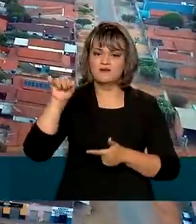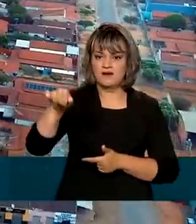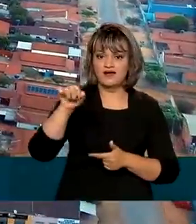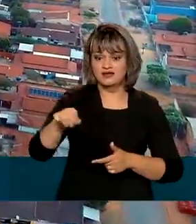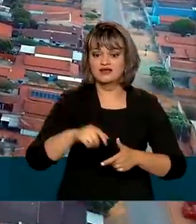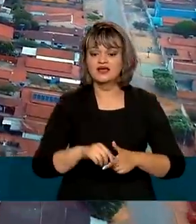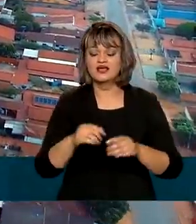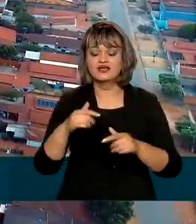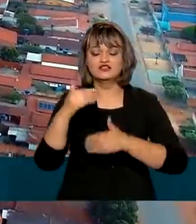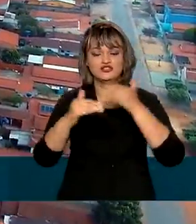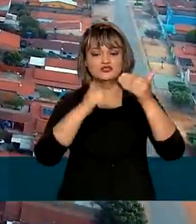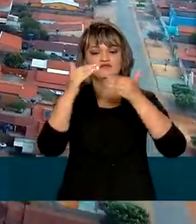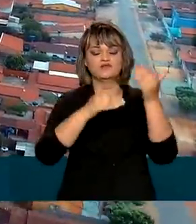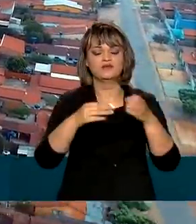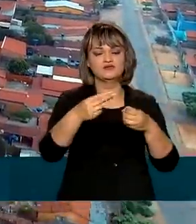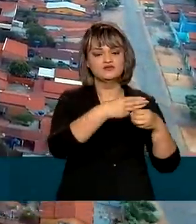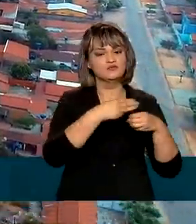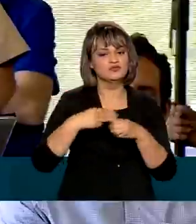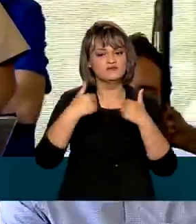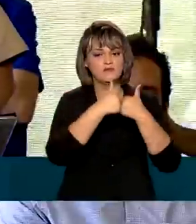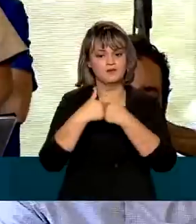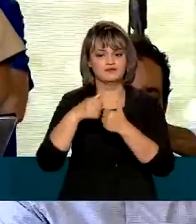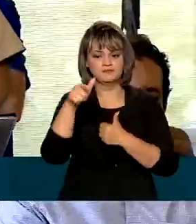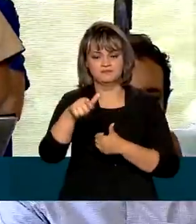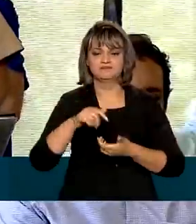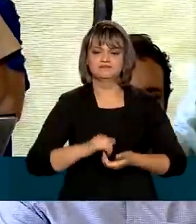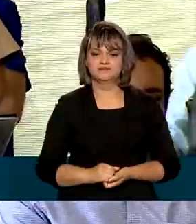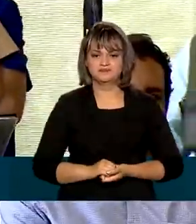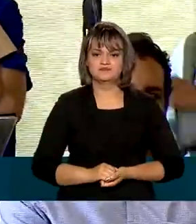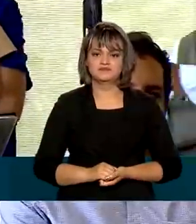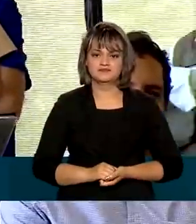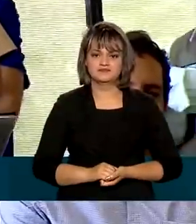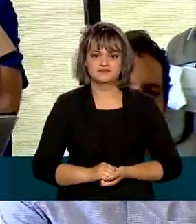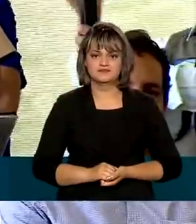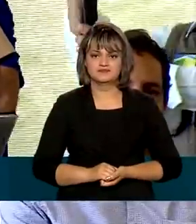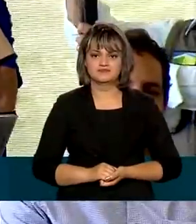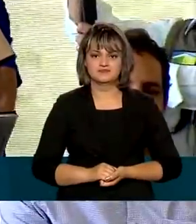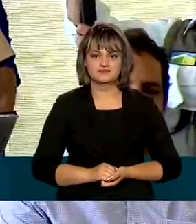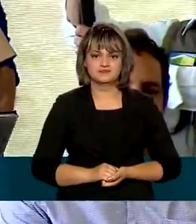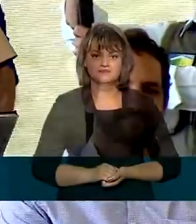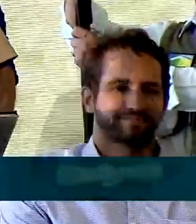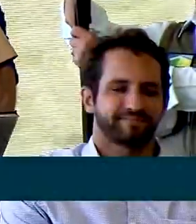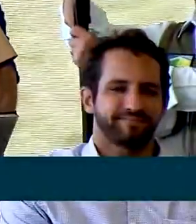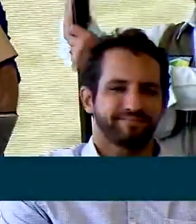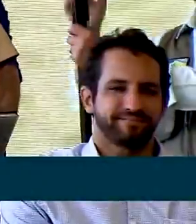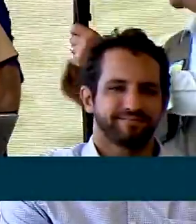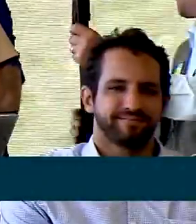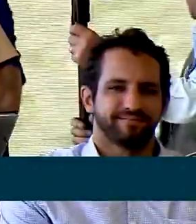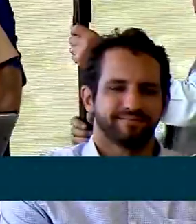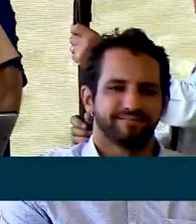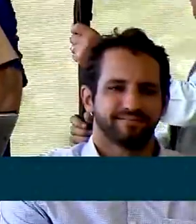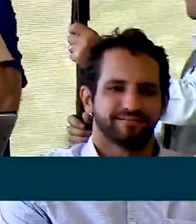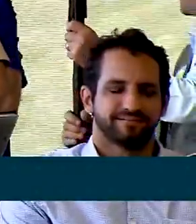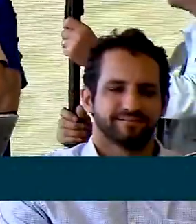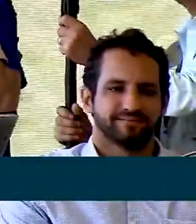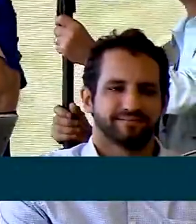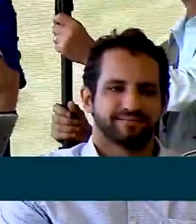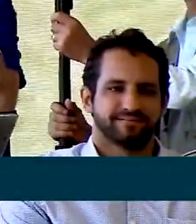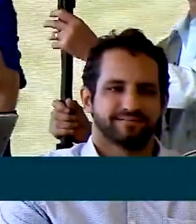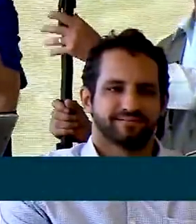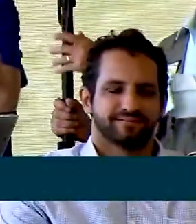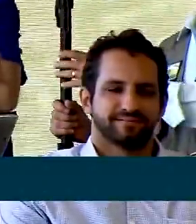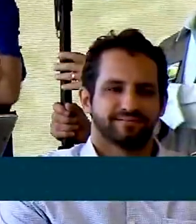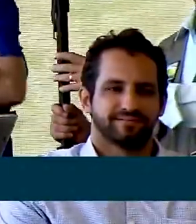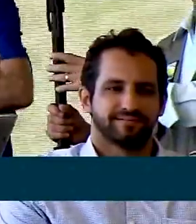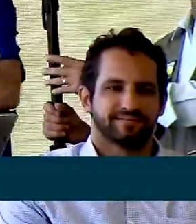e desenvolvimento de municípios da região. E a iniciativa privada só investe, só aplica recursos